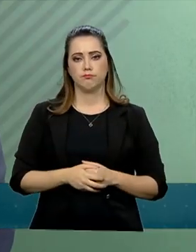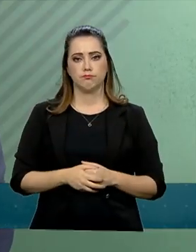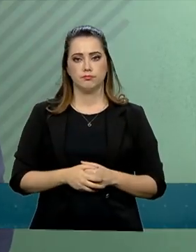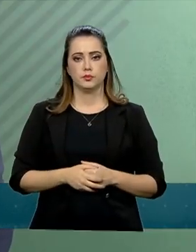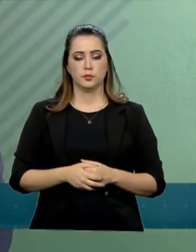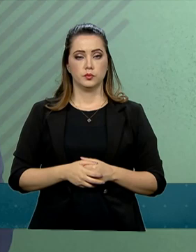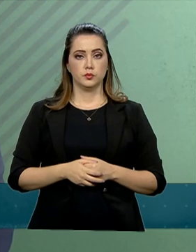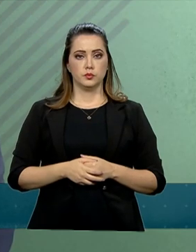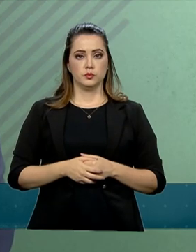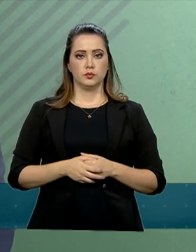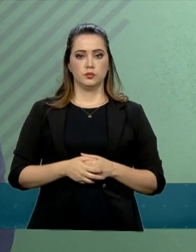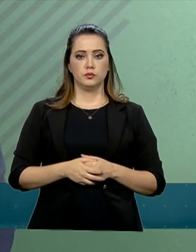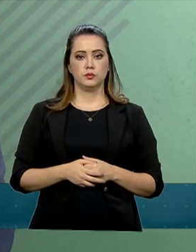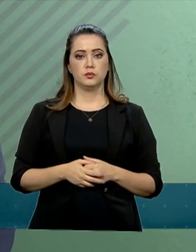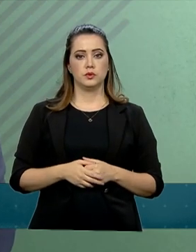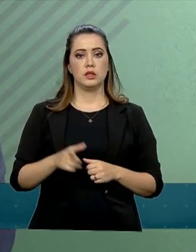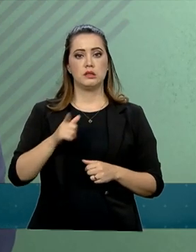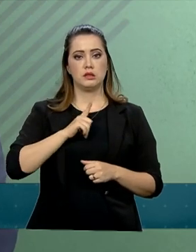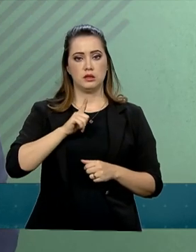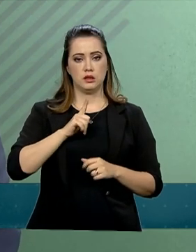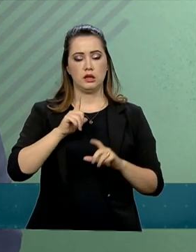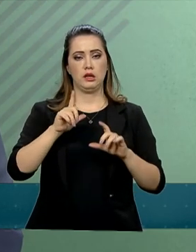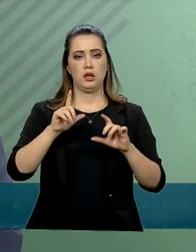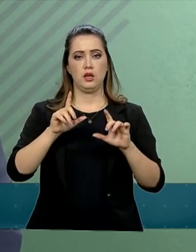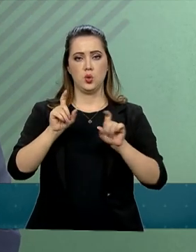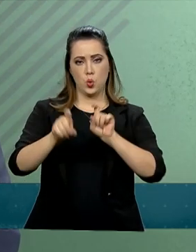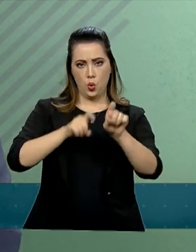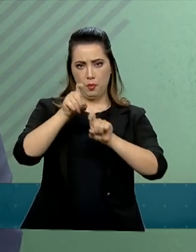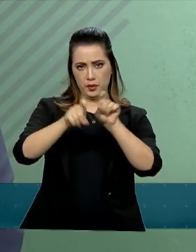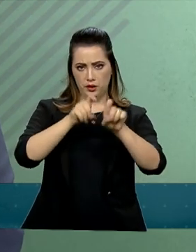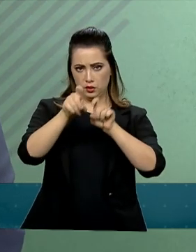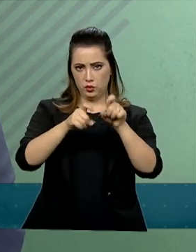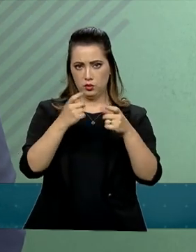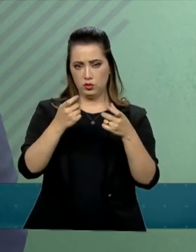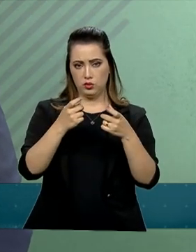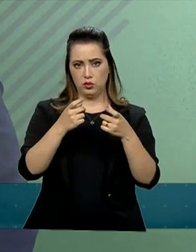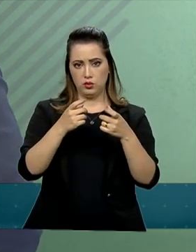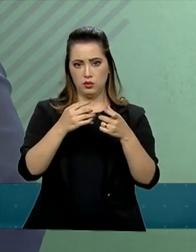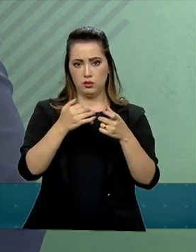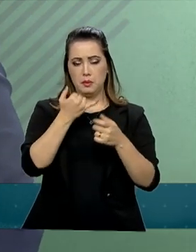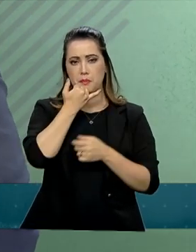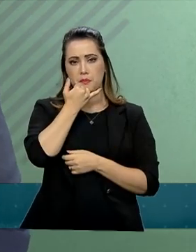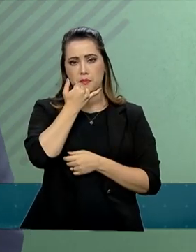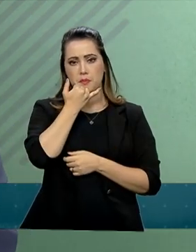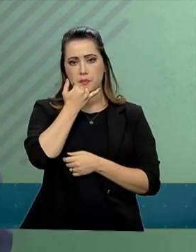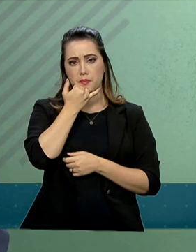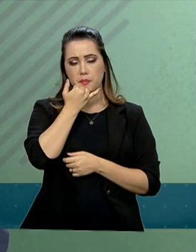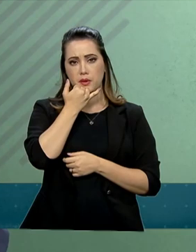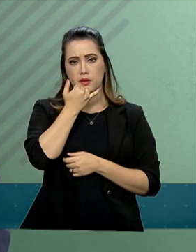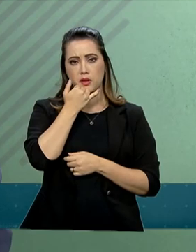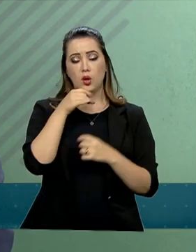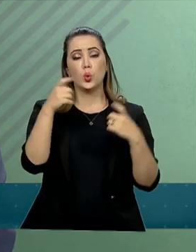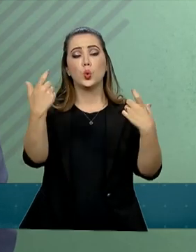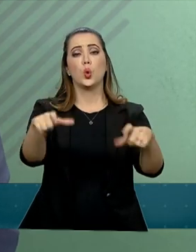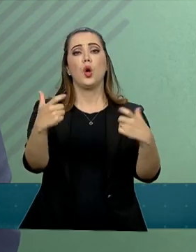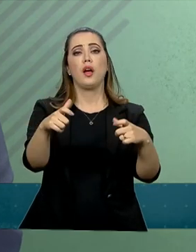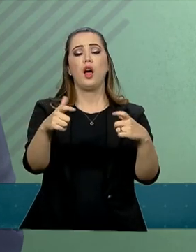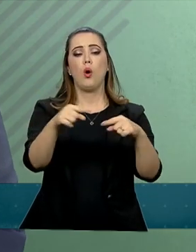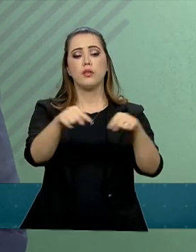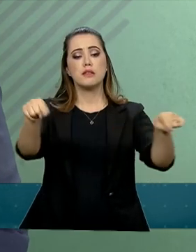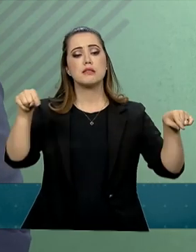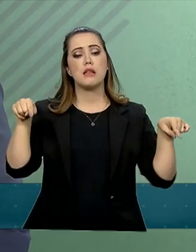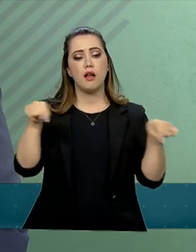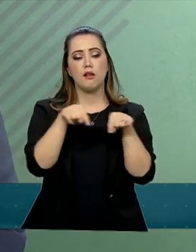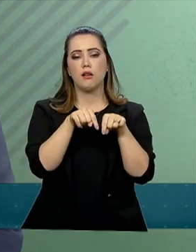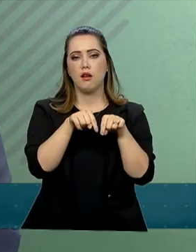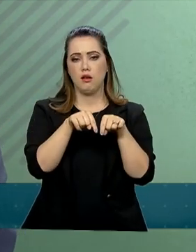PC do nosso presidente, ou seja, posto de comando, seja, gabinete, possui uma televisão